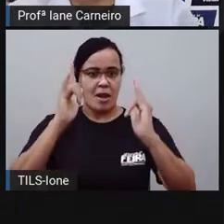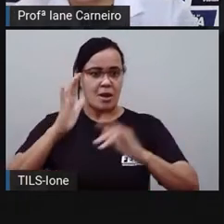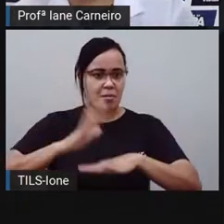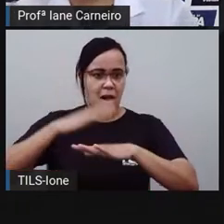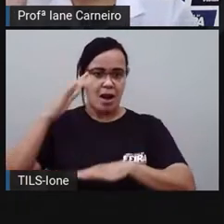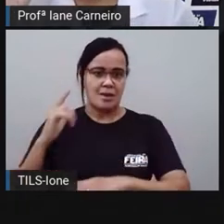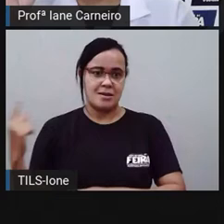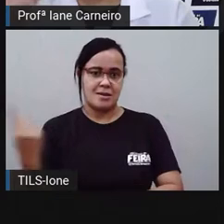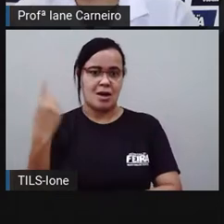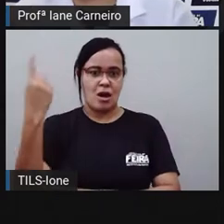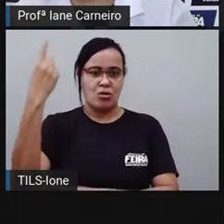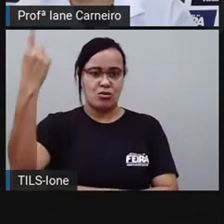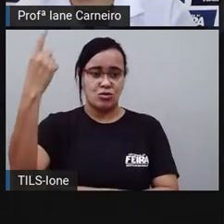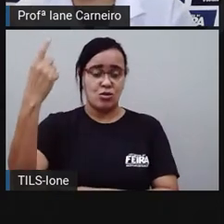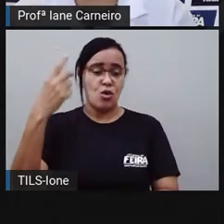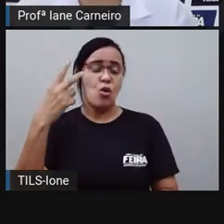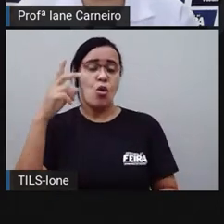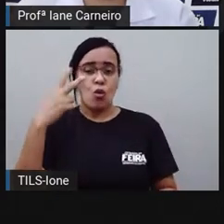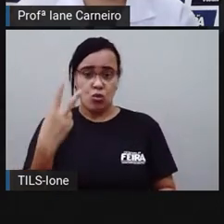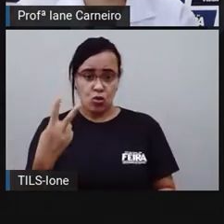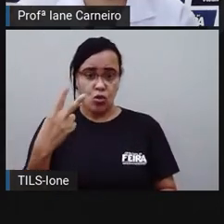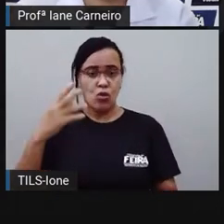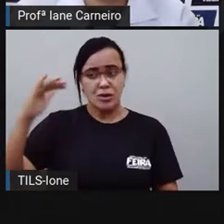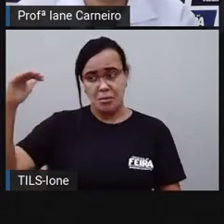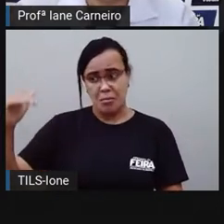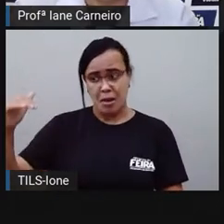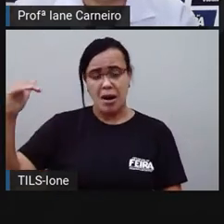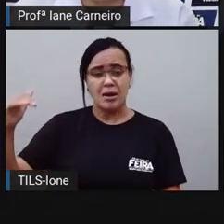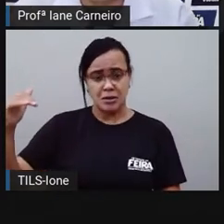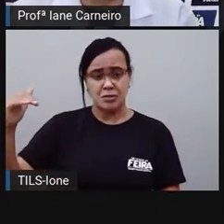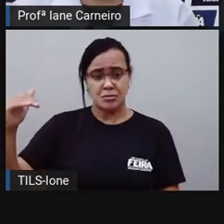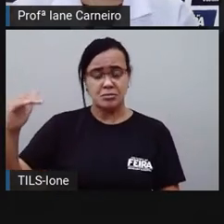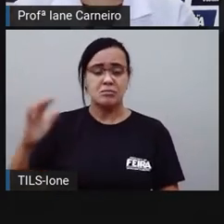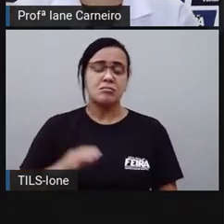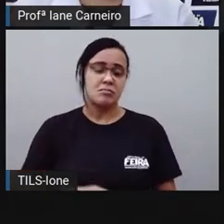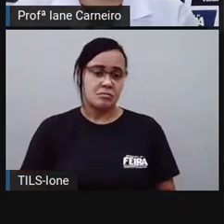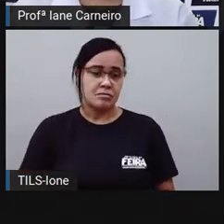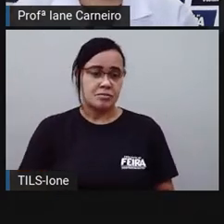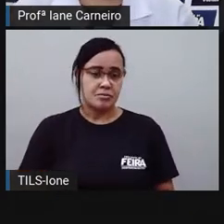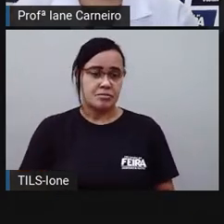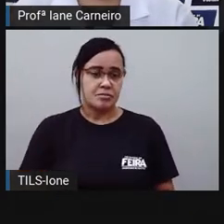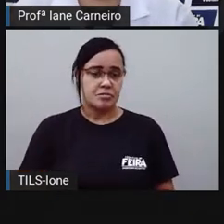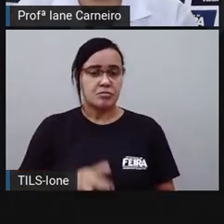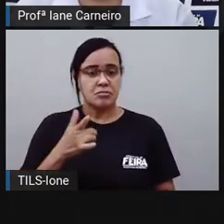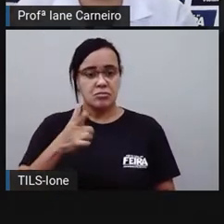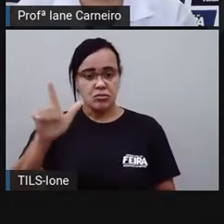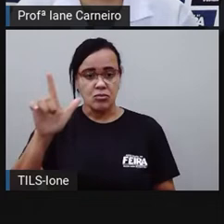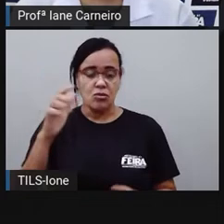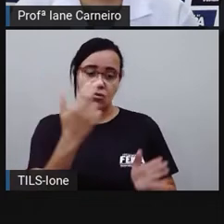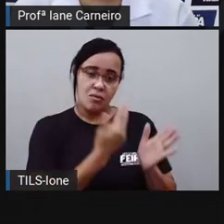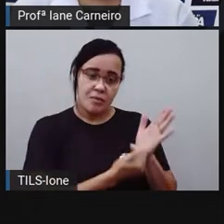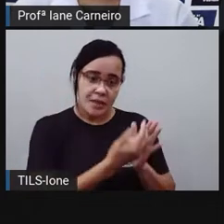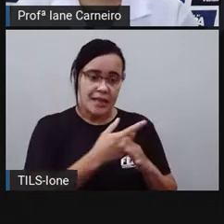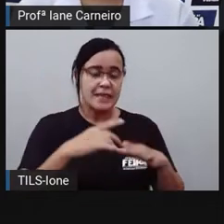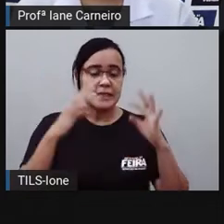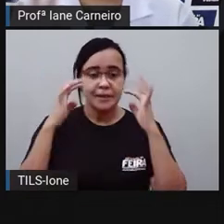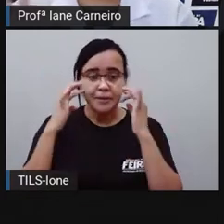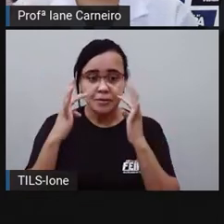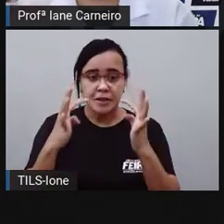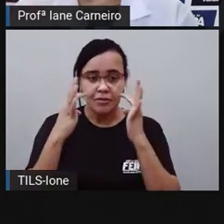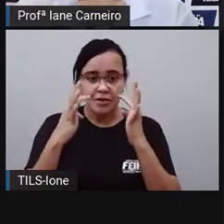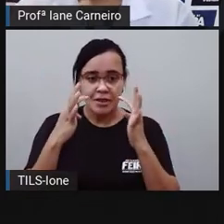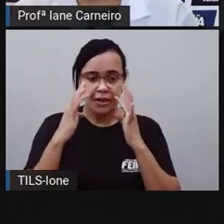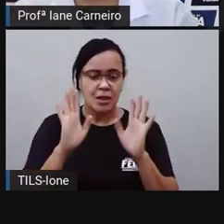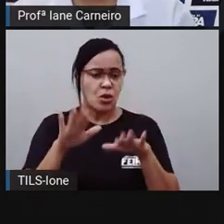baixo, é um pouco mais baixo que o prédio 1. Outra imagem para vocês observarem. Qual desses